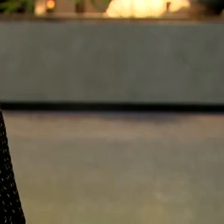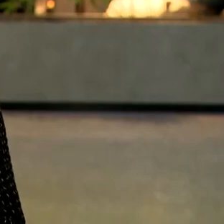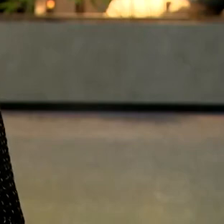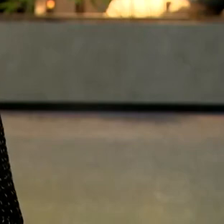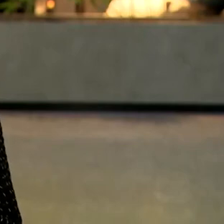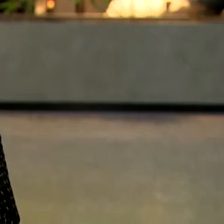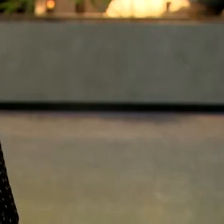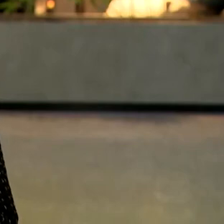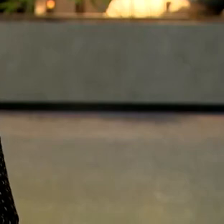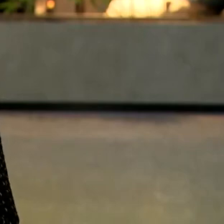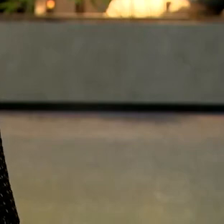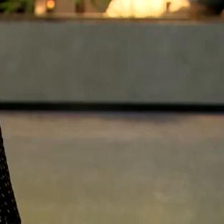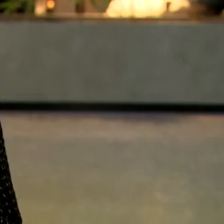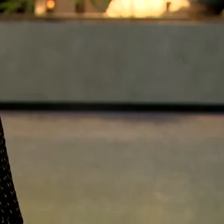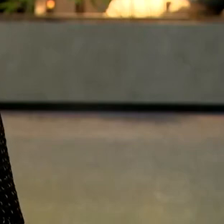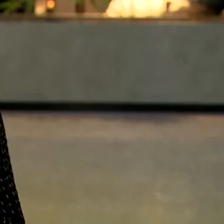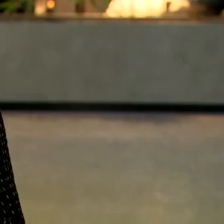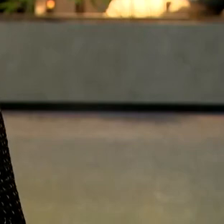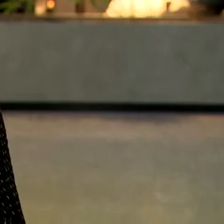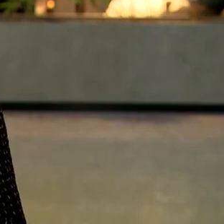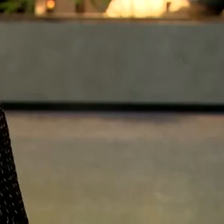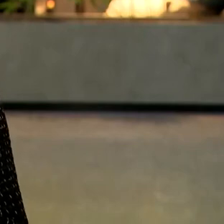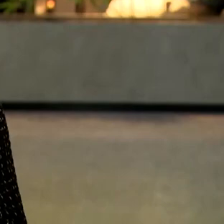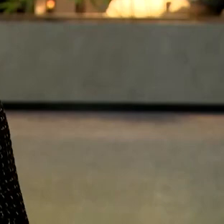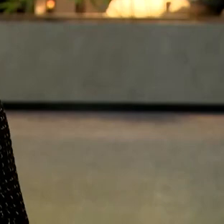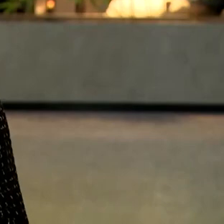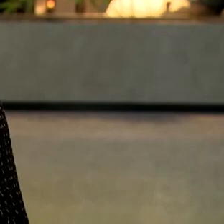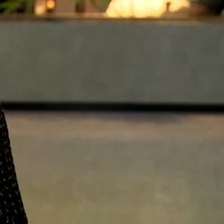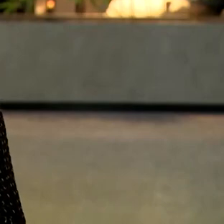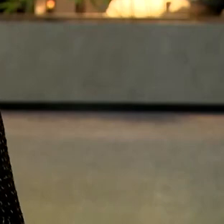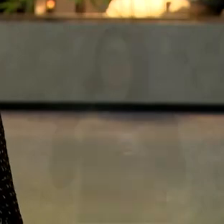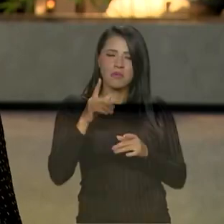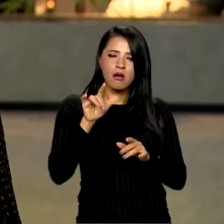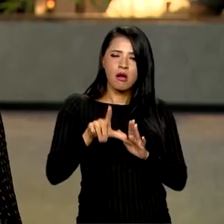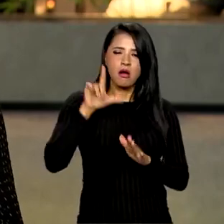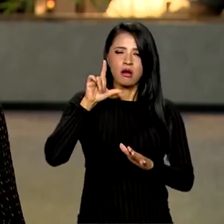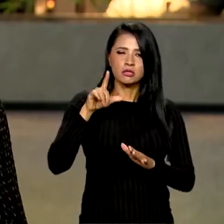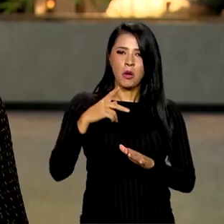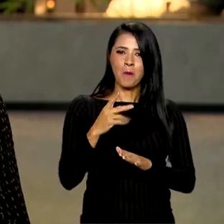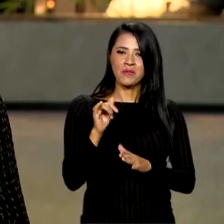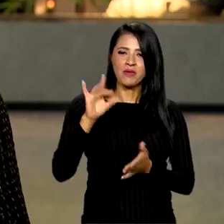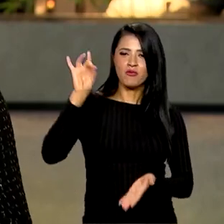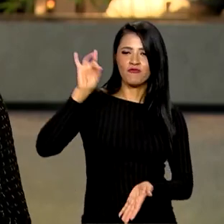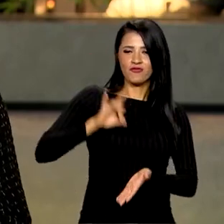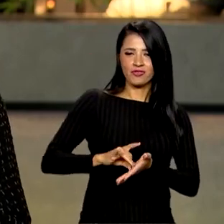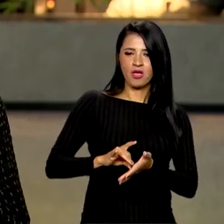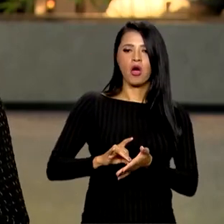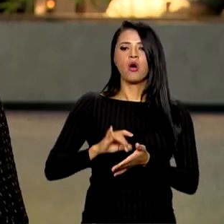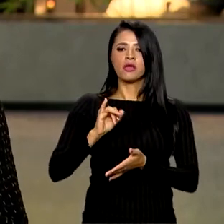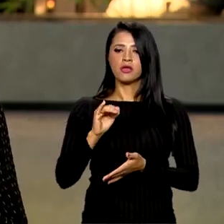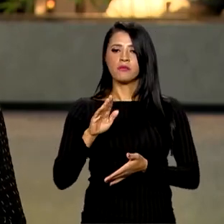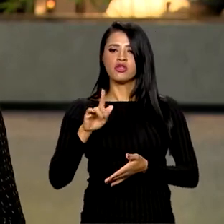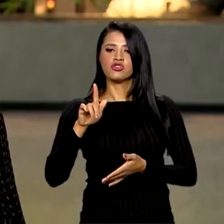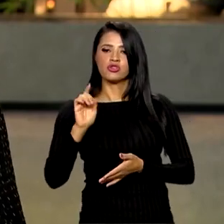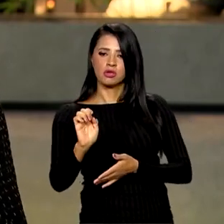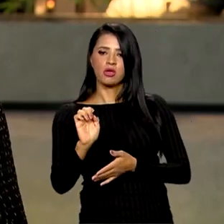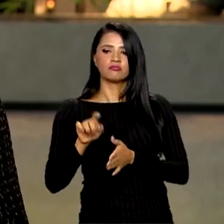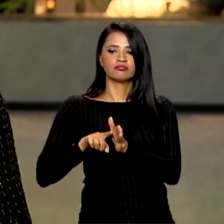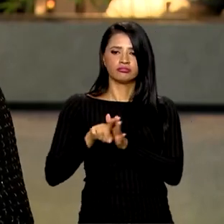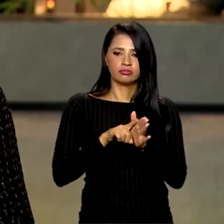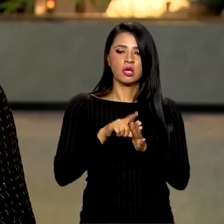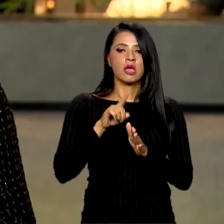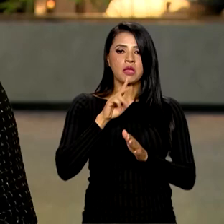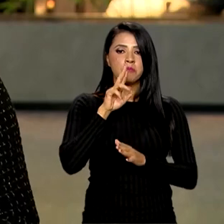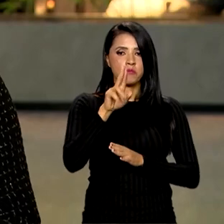IBCBR. Ele é uma espécie de prévia do PIB oficial. A gente lembra, o PIB oficial é medido pelo IBGE e esse próximo resultado sai em